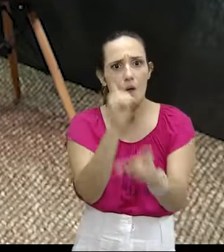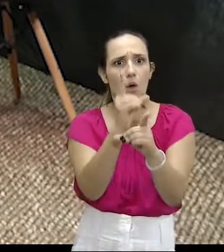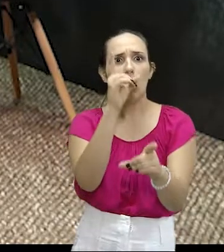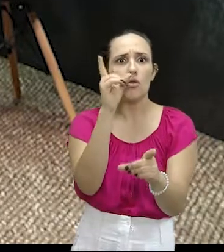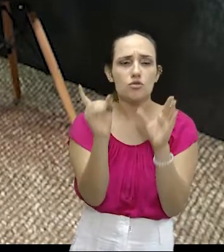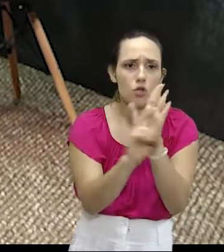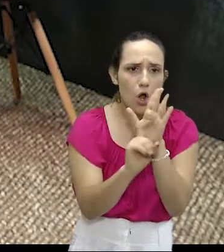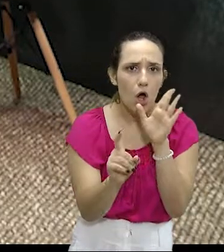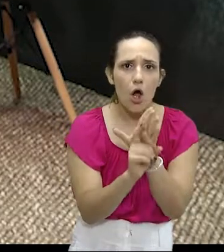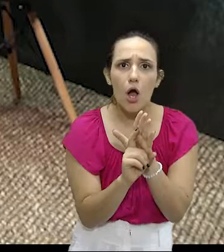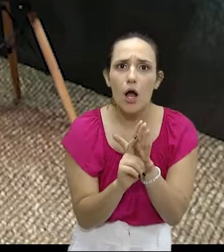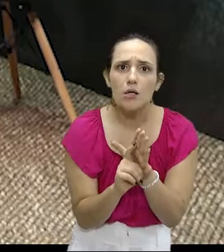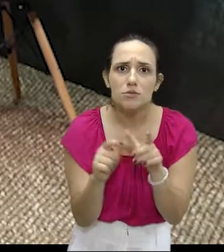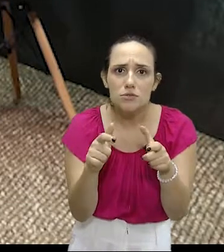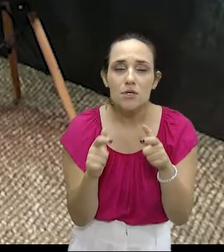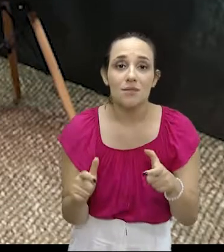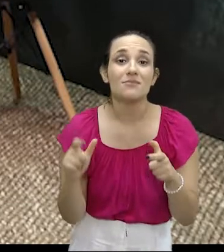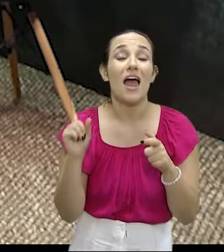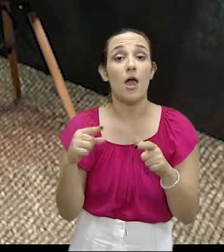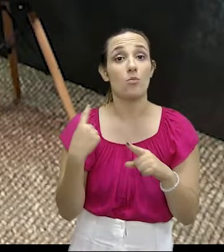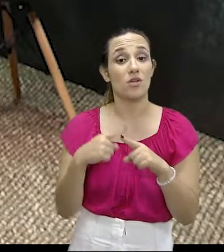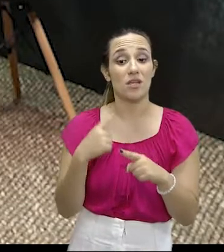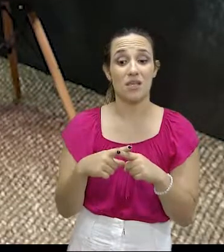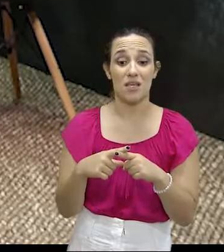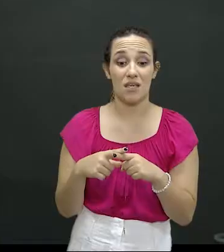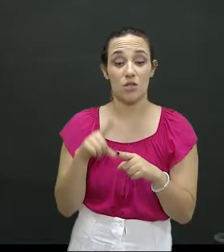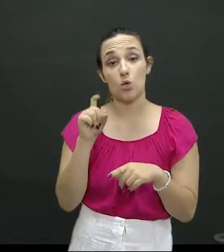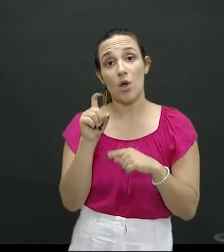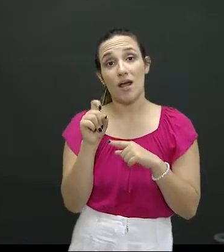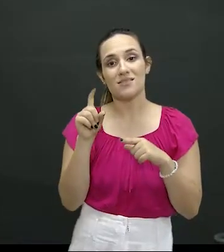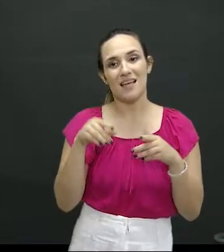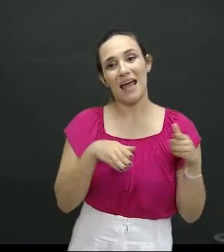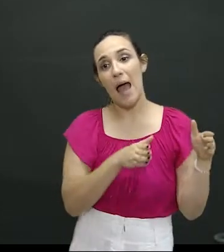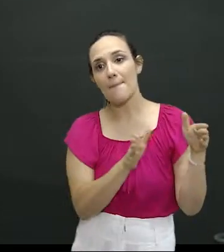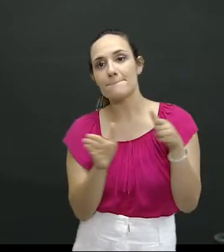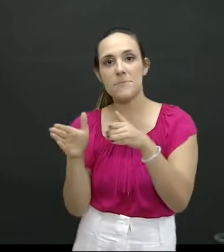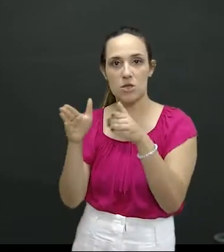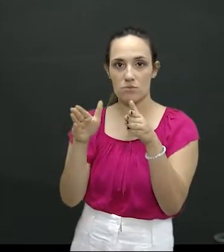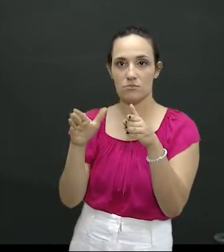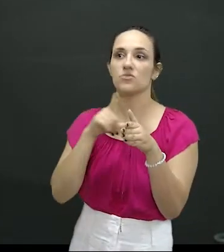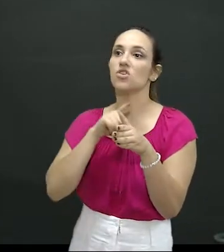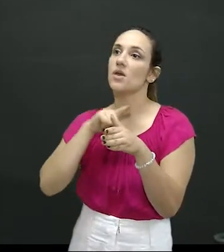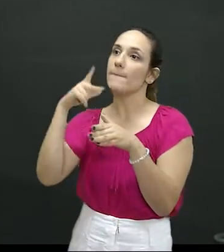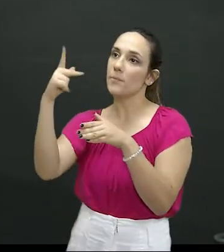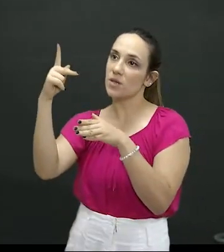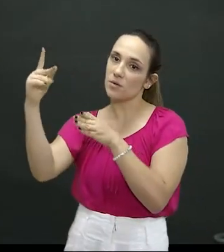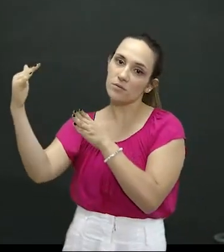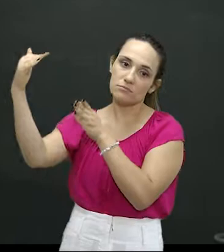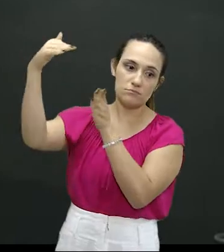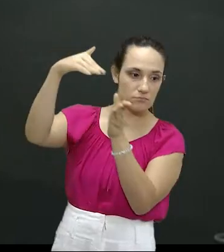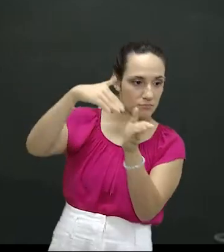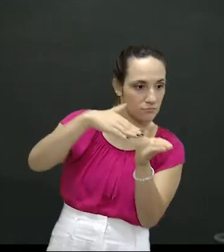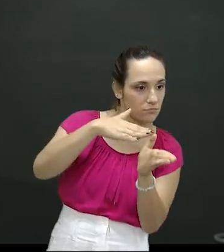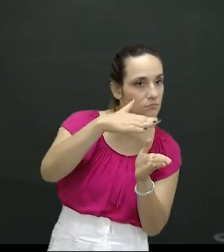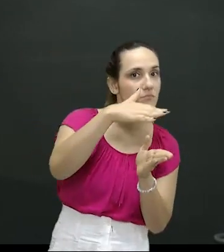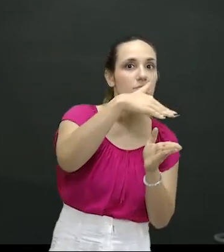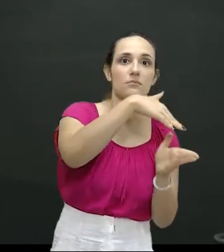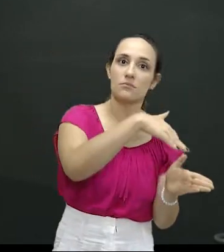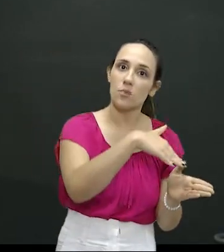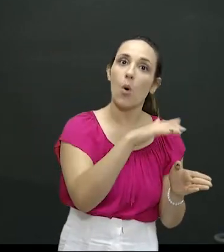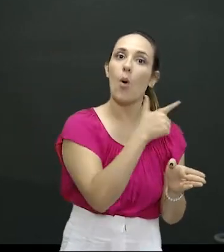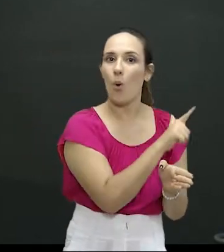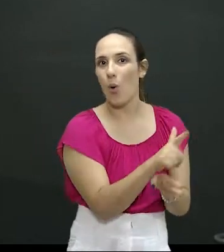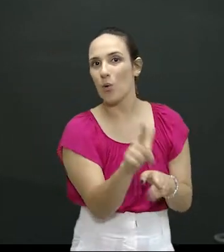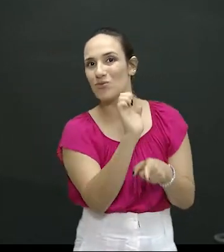tido como local de passagem e o grande entreposto seria a cidade de Ponta Porã. Mas esse fenômeno mudou nesses